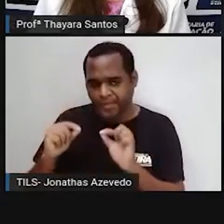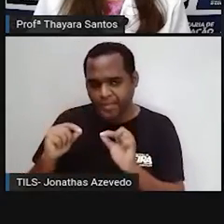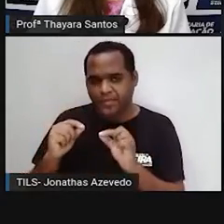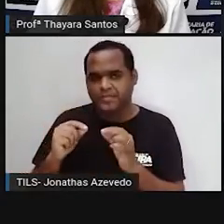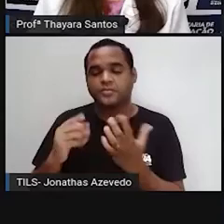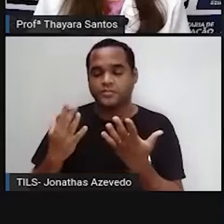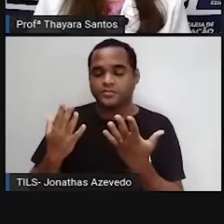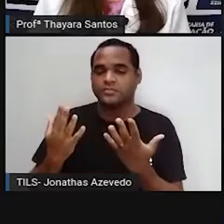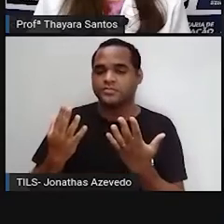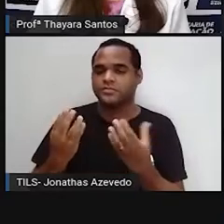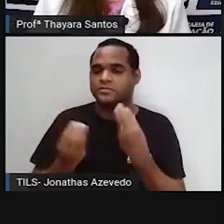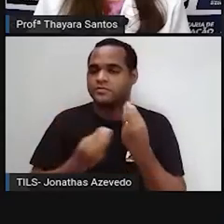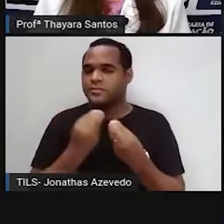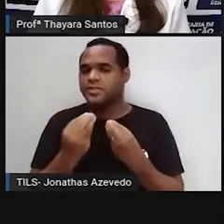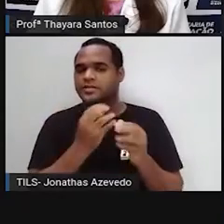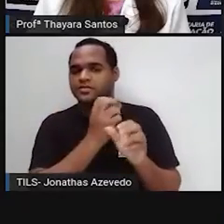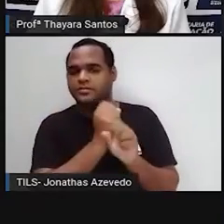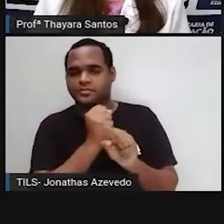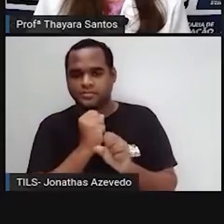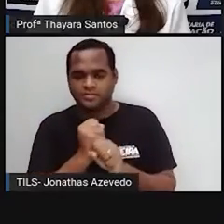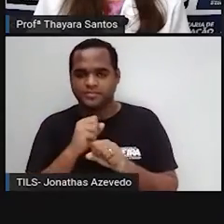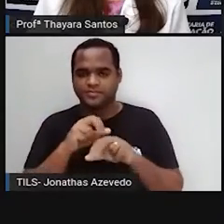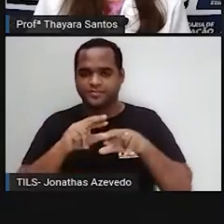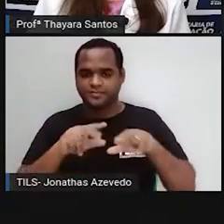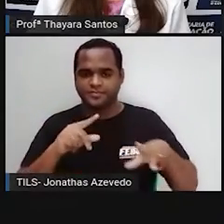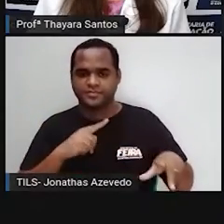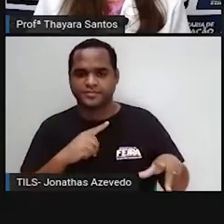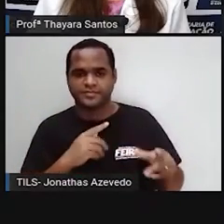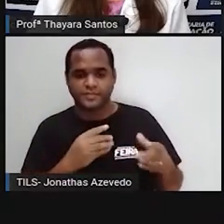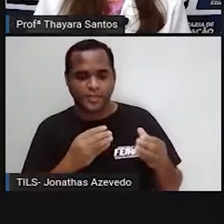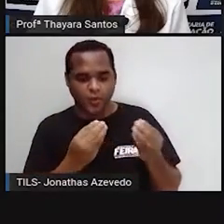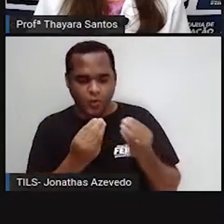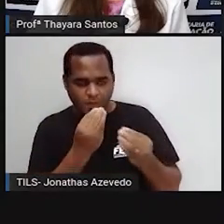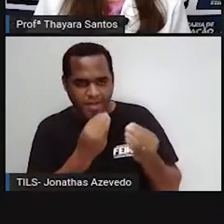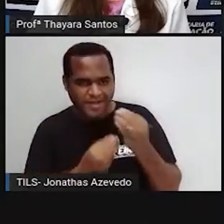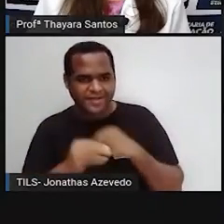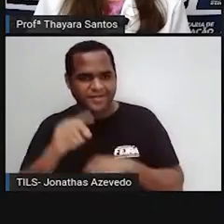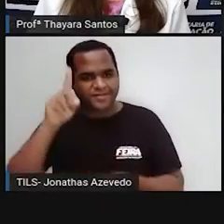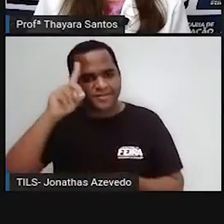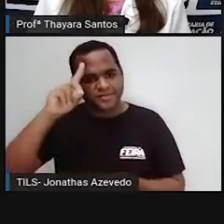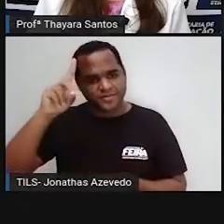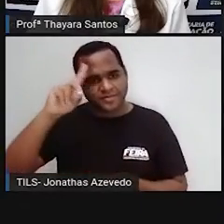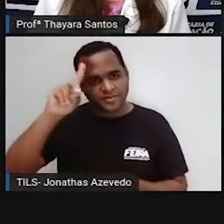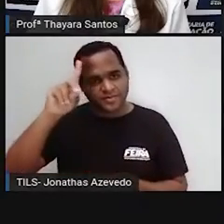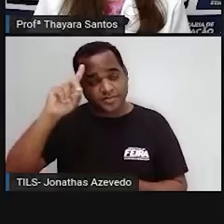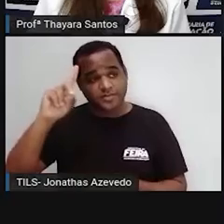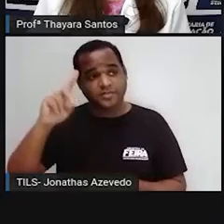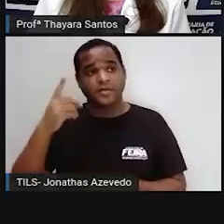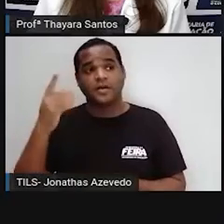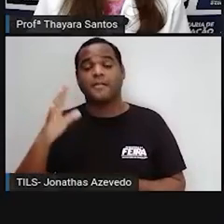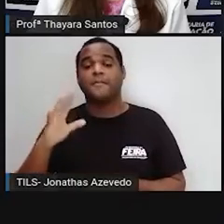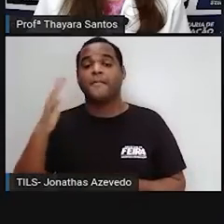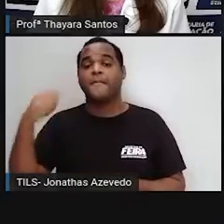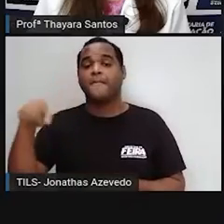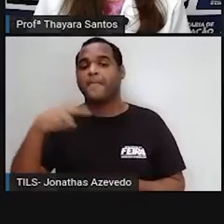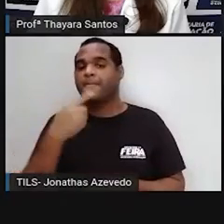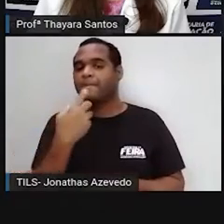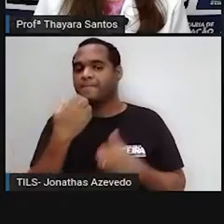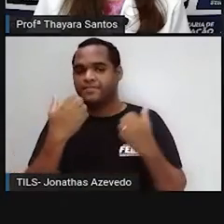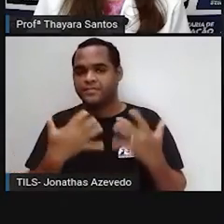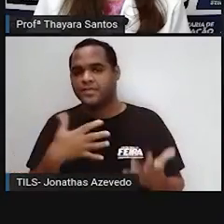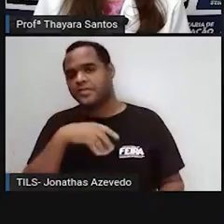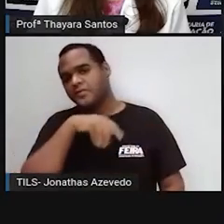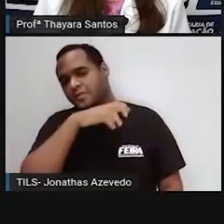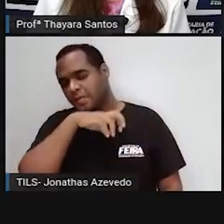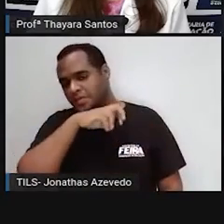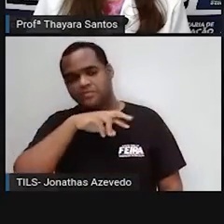quantidade de carne que a gente ingere no nosso dia a dia, e por carne aqui, eu estou falando de todos os produtos de origem animal, não